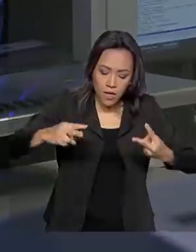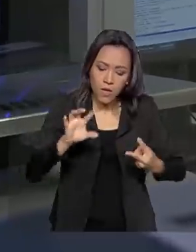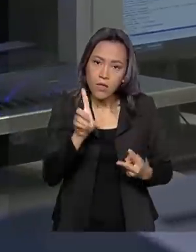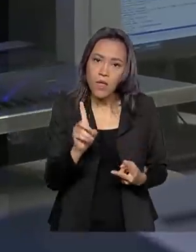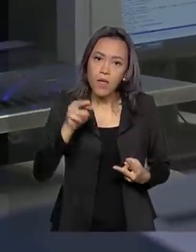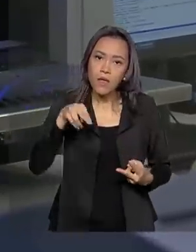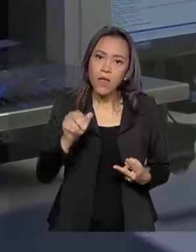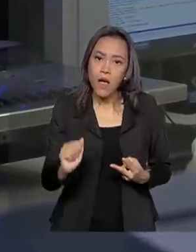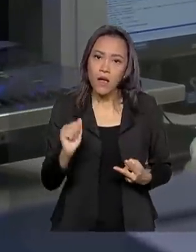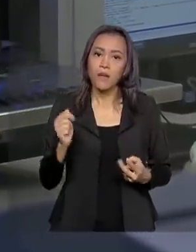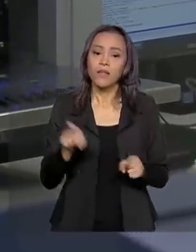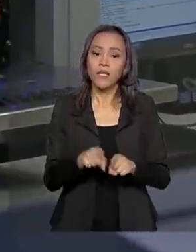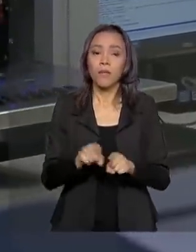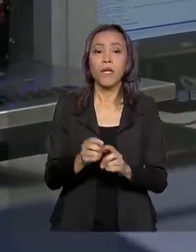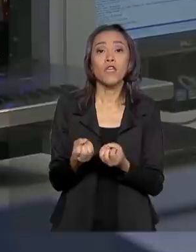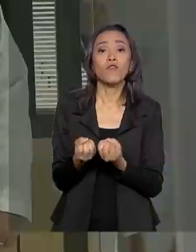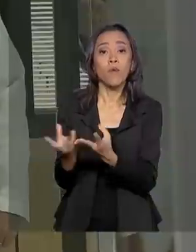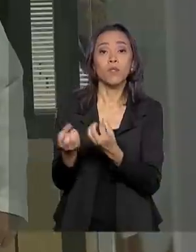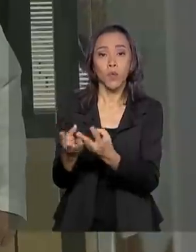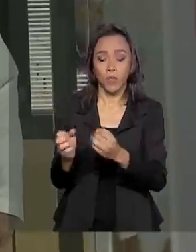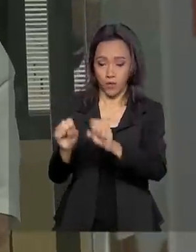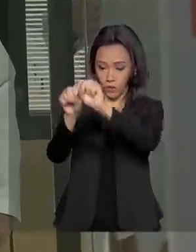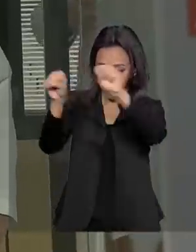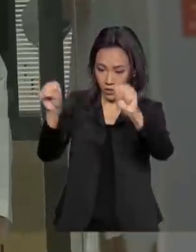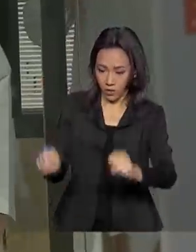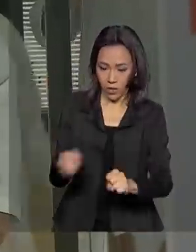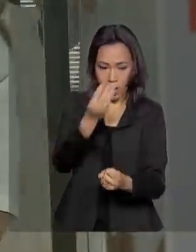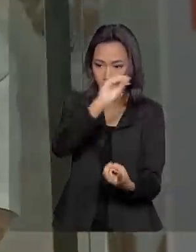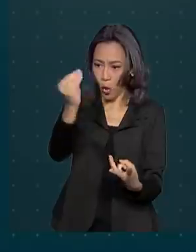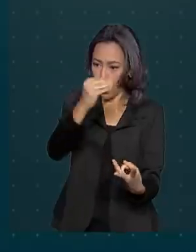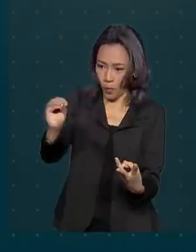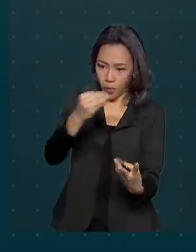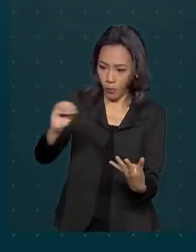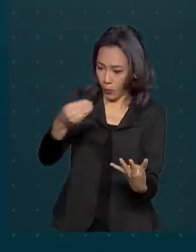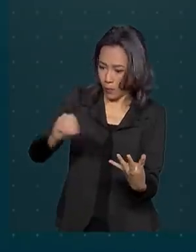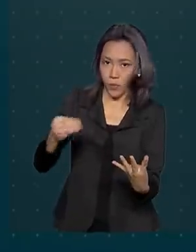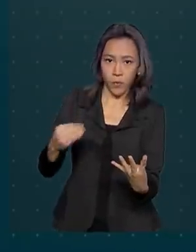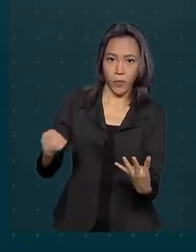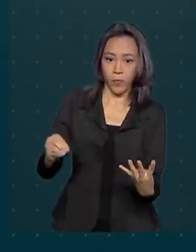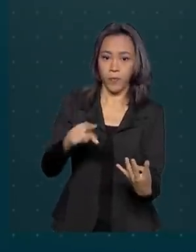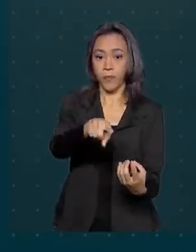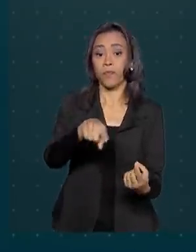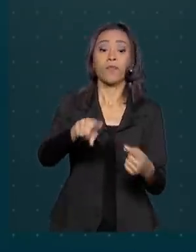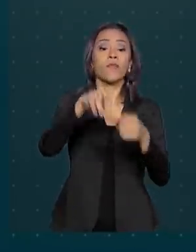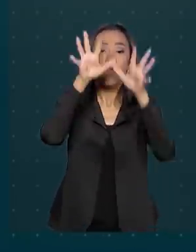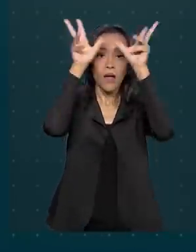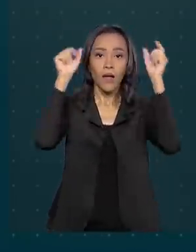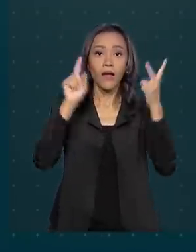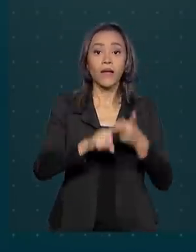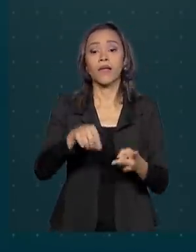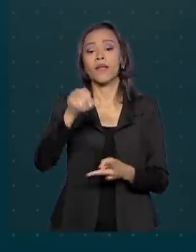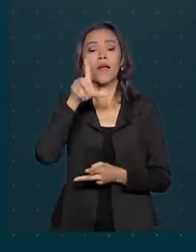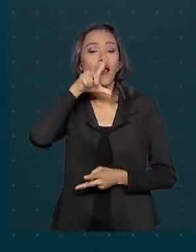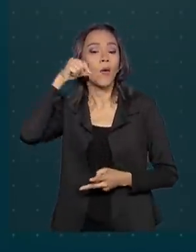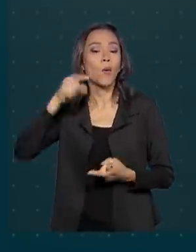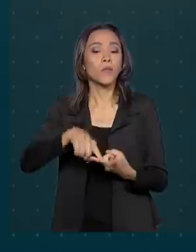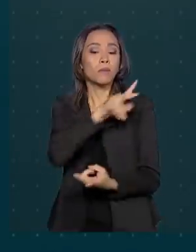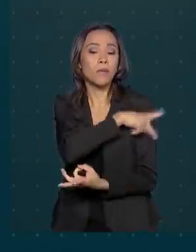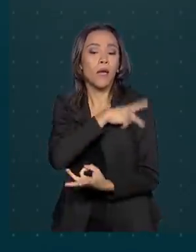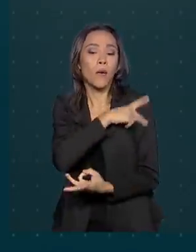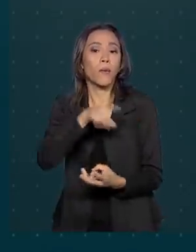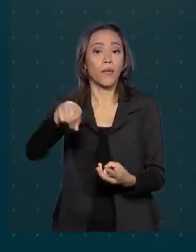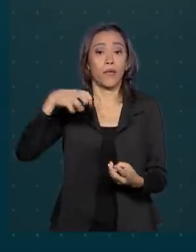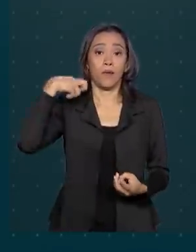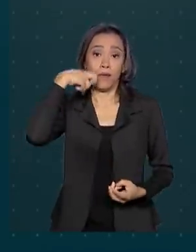e alimentar o Banco Nacional de Perfis Genéticos. Acre, Alagoas, Piauí, Rio Grande do